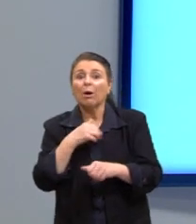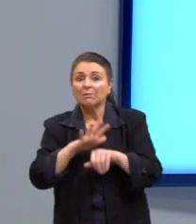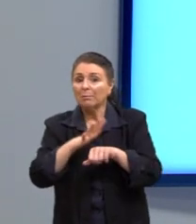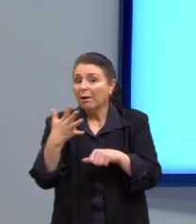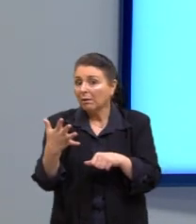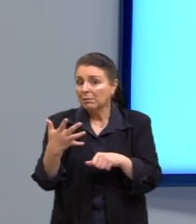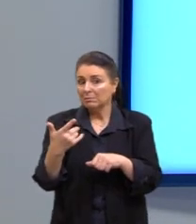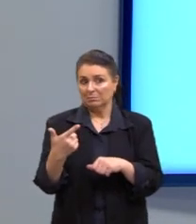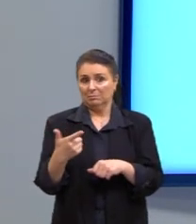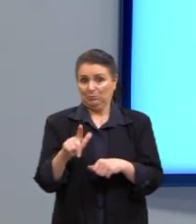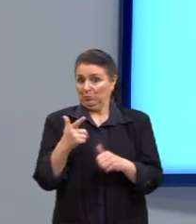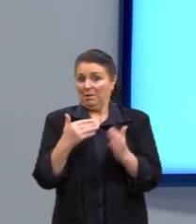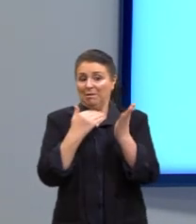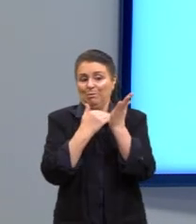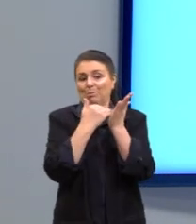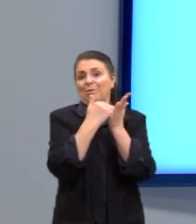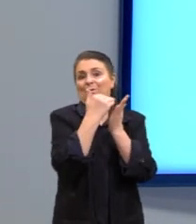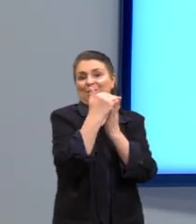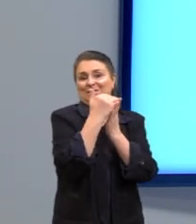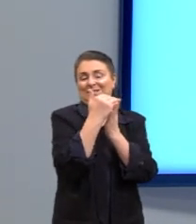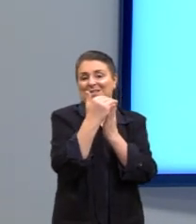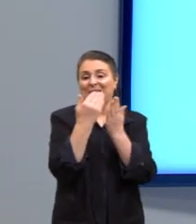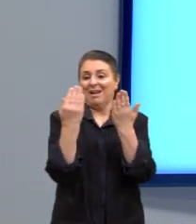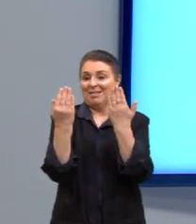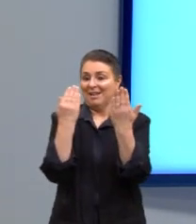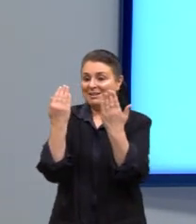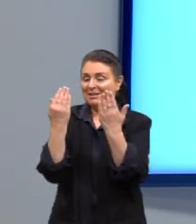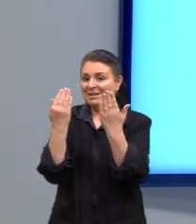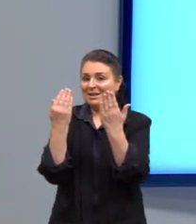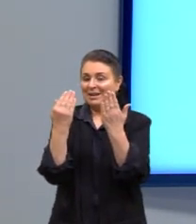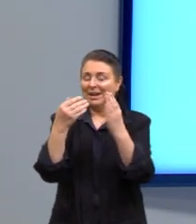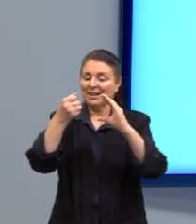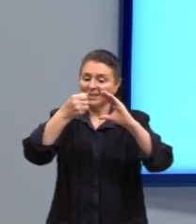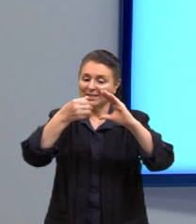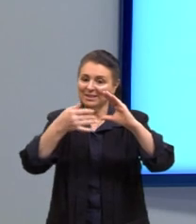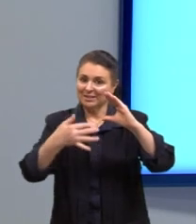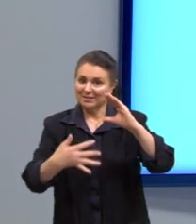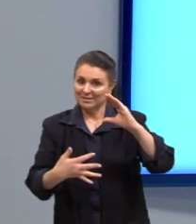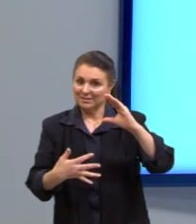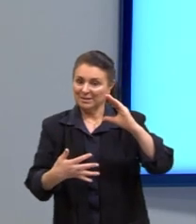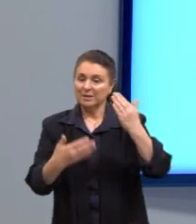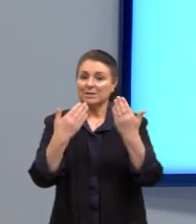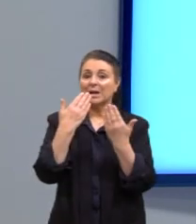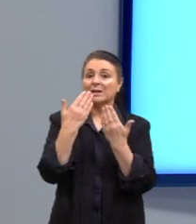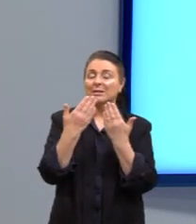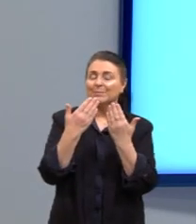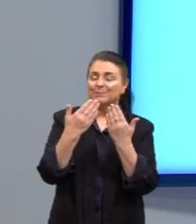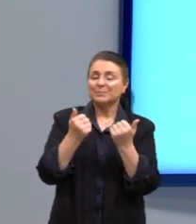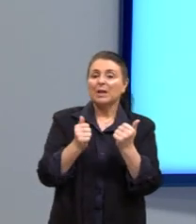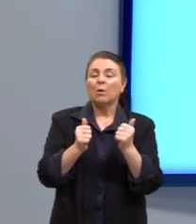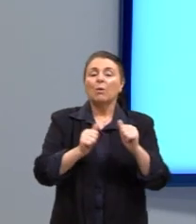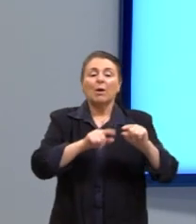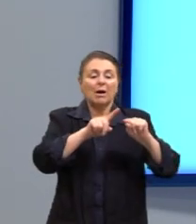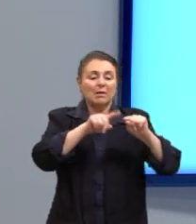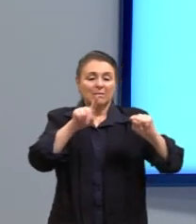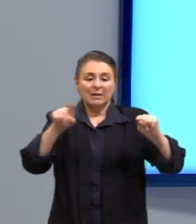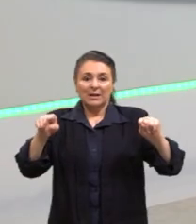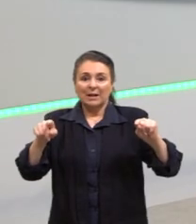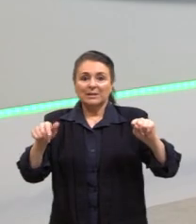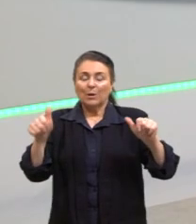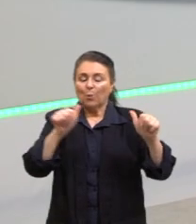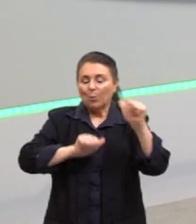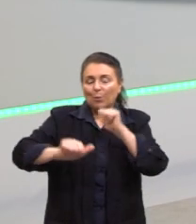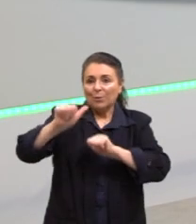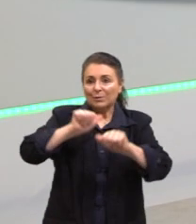né. Nós estamos somente analisando uma característica. Então, essas seriam as nossas variáveis qualitativas.